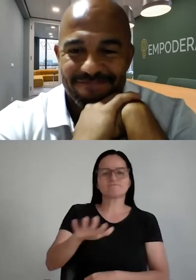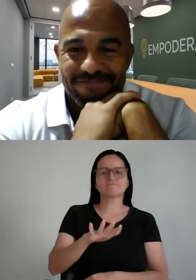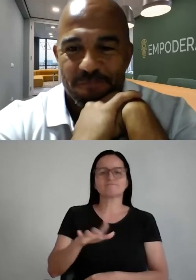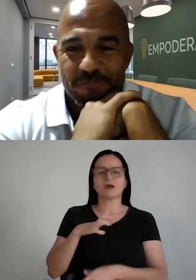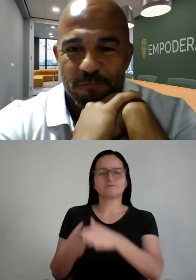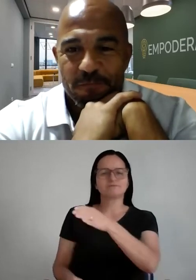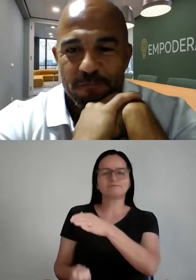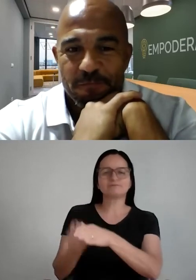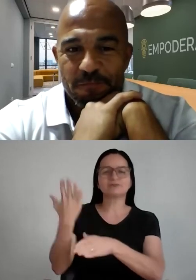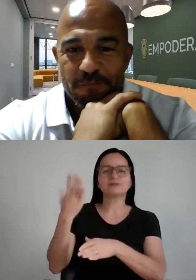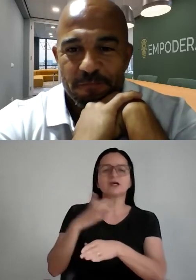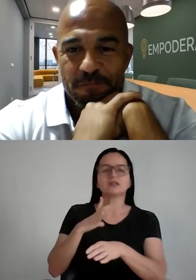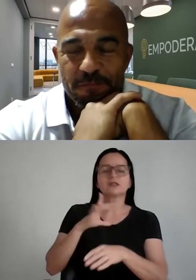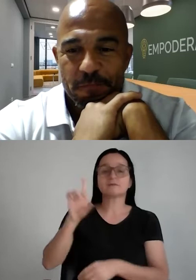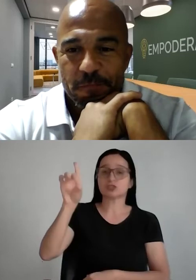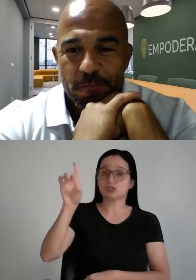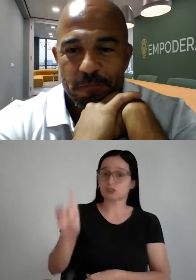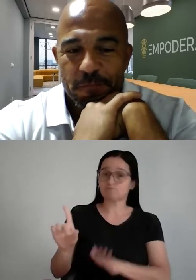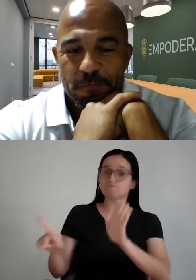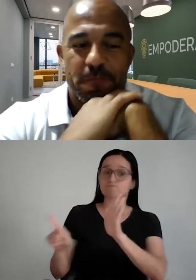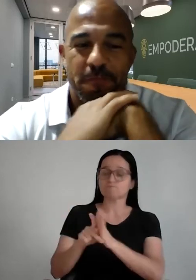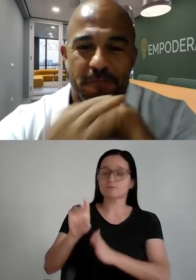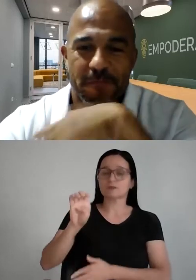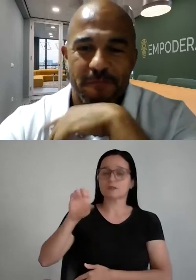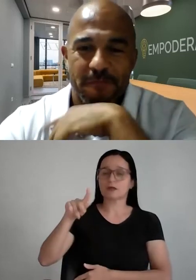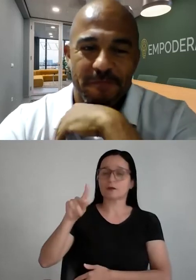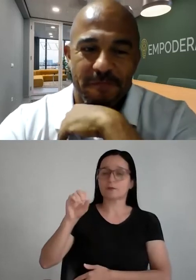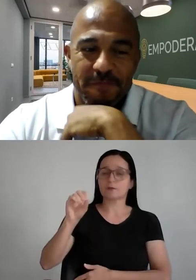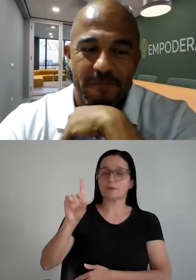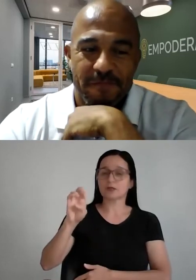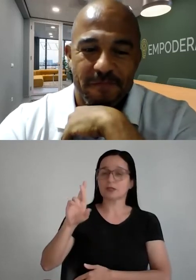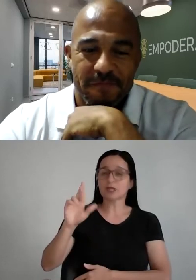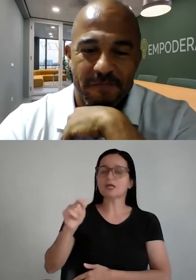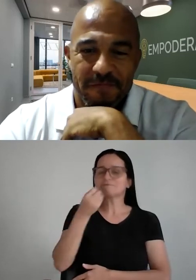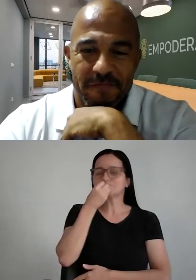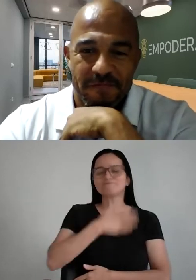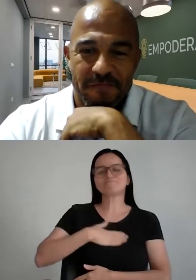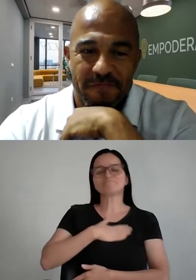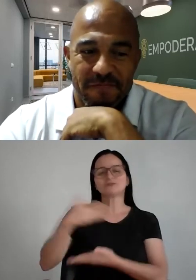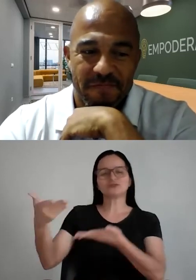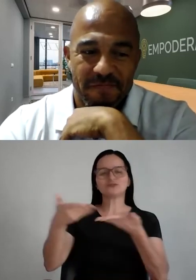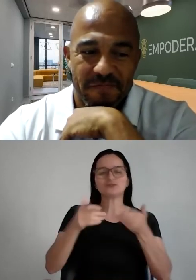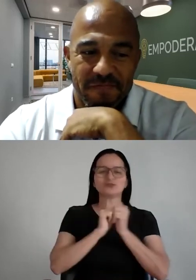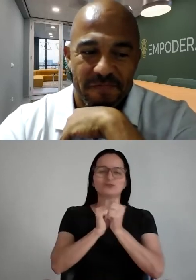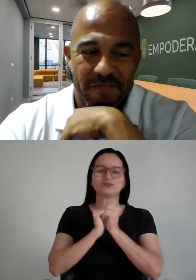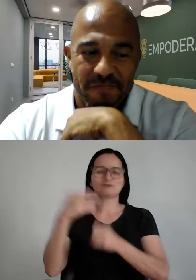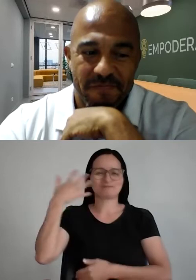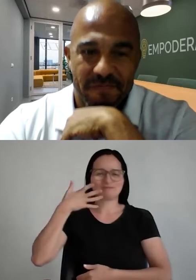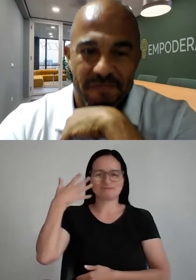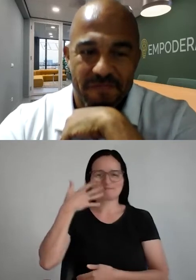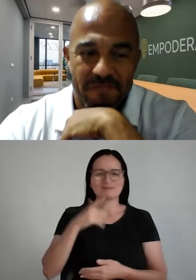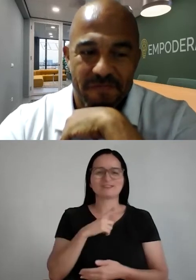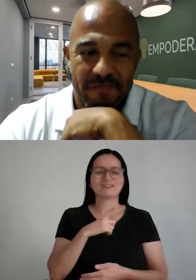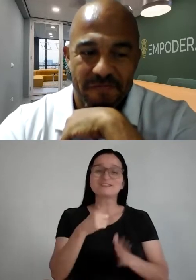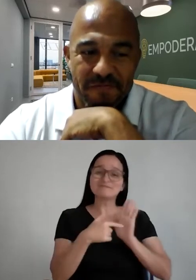diretor executivo da Empodera, Leiser é muito bom ter você aqui de novo, poder te ouvir é sempre um prazer. E quero